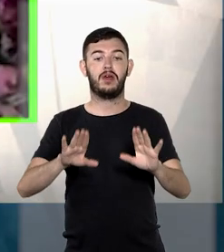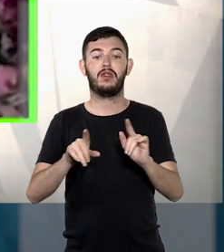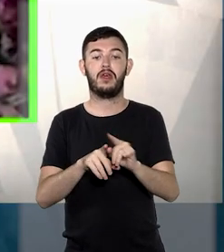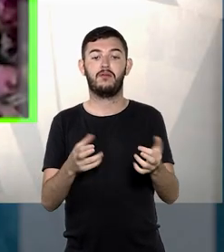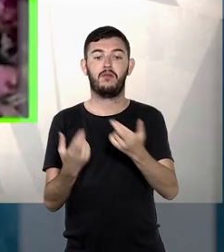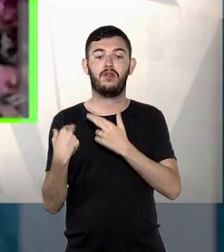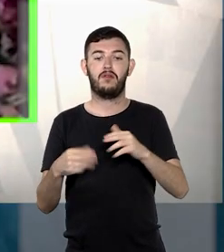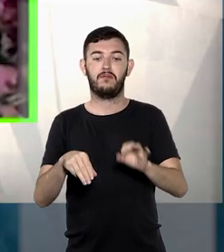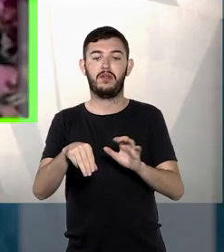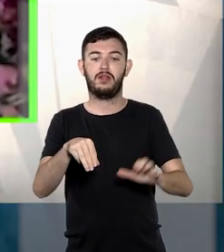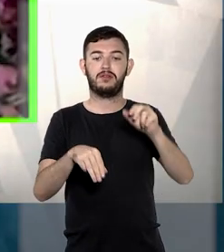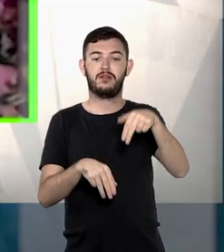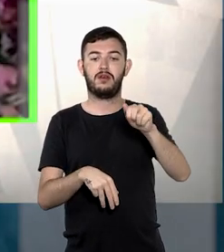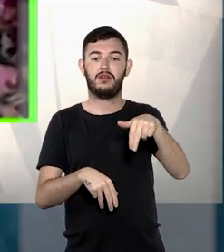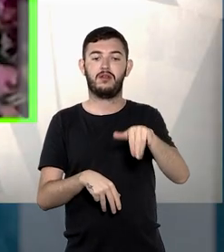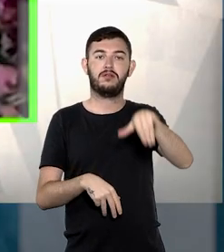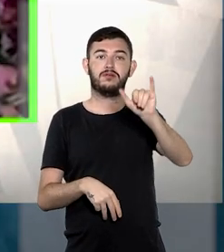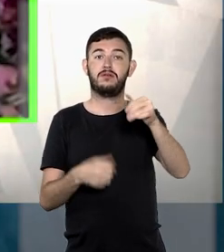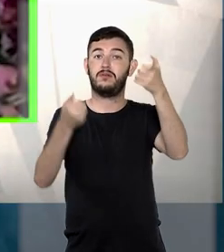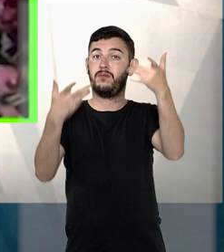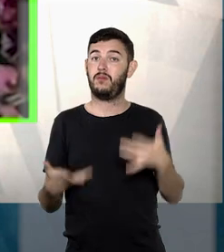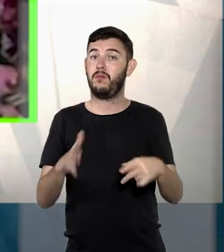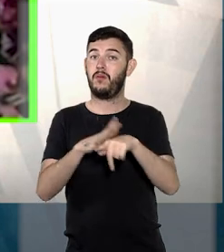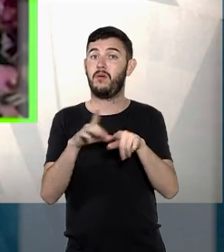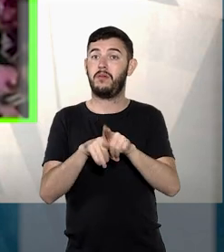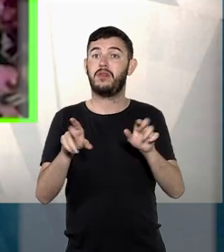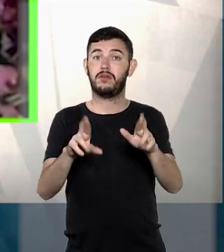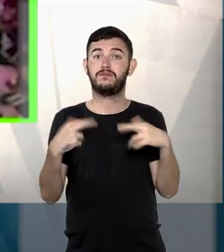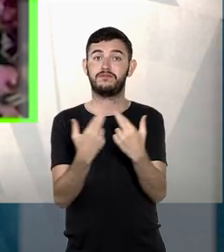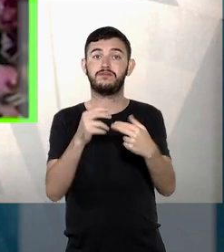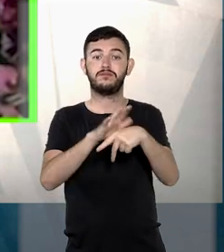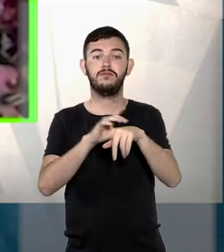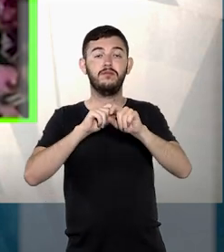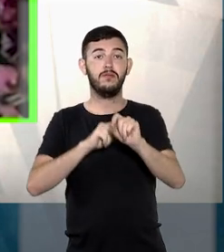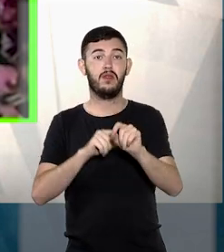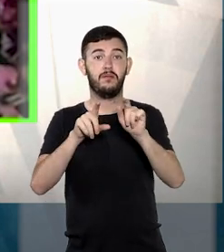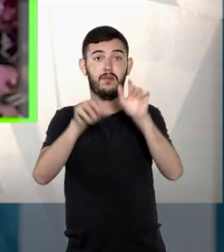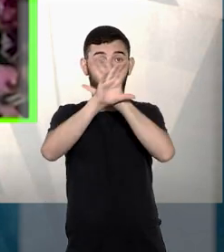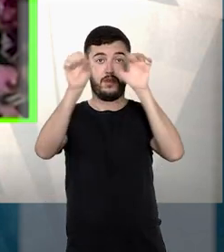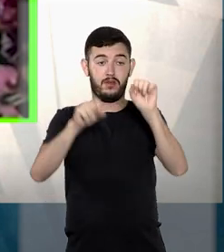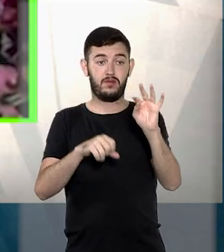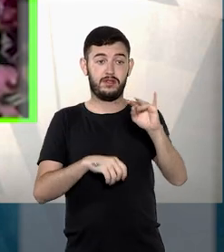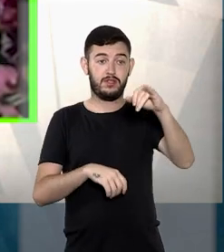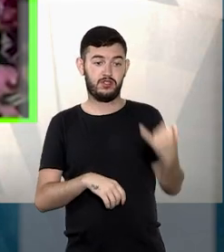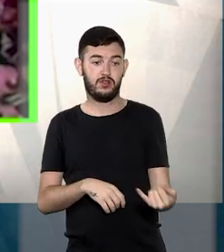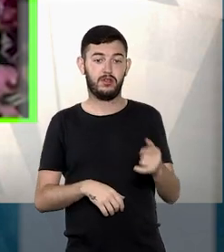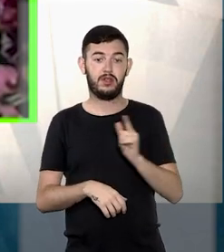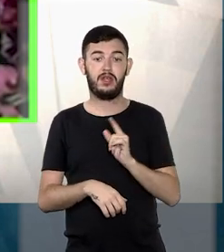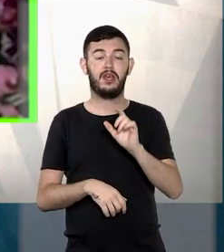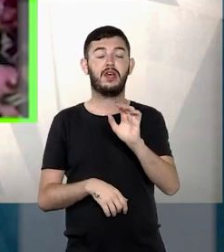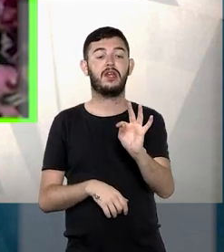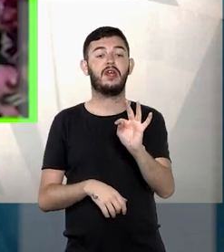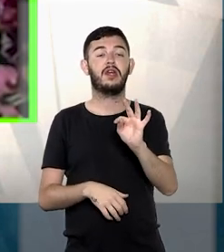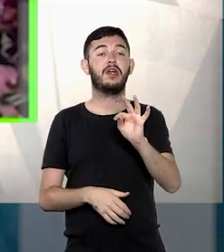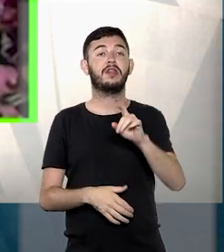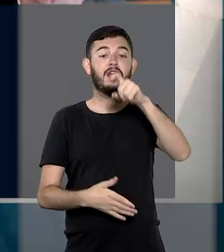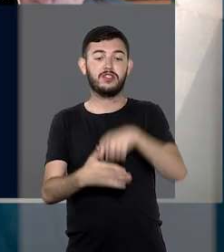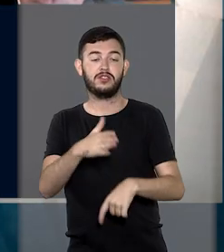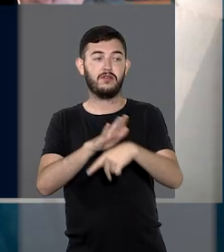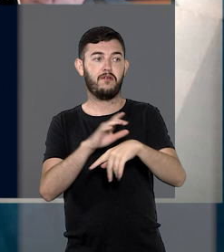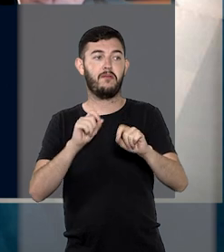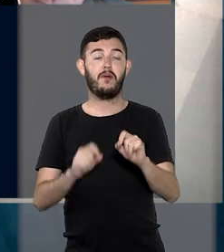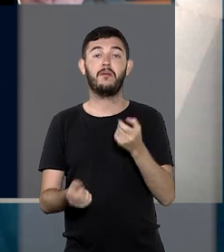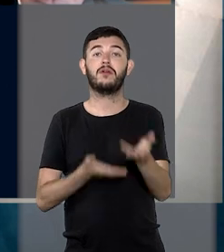Andrigue, observou que, embora a segunda sessão do STJ tenha considerado taxativo o rol de procedimentos da ANS,